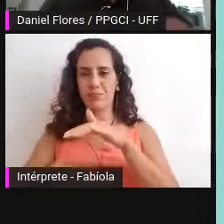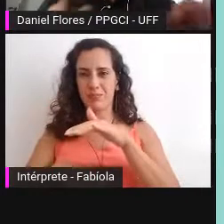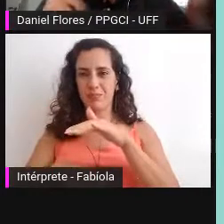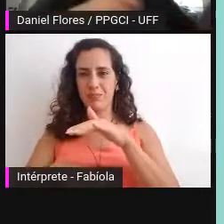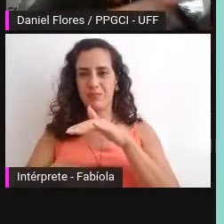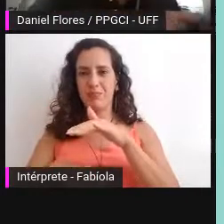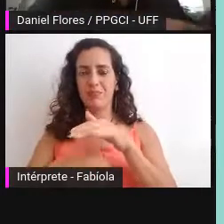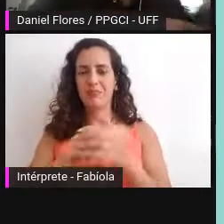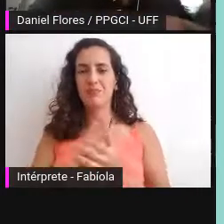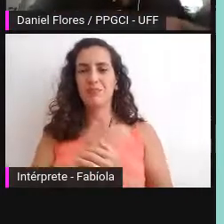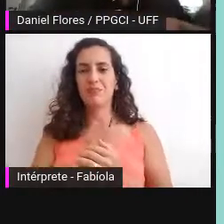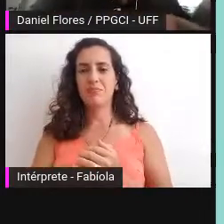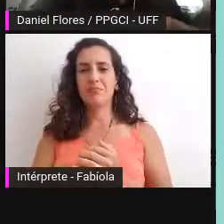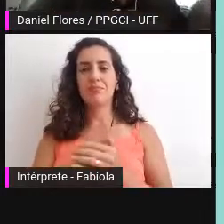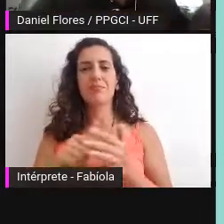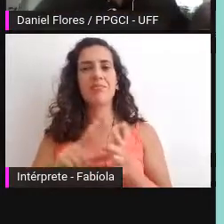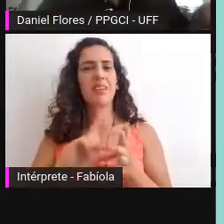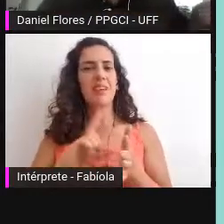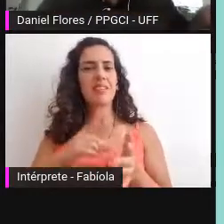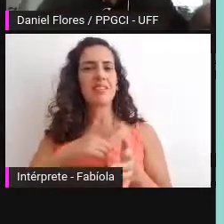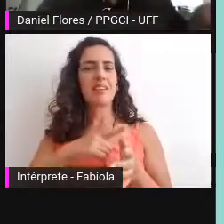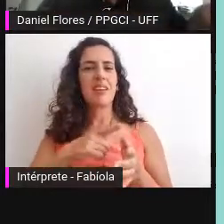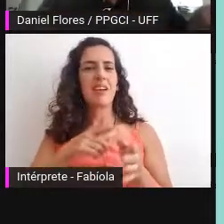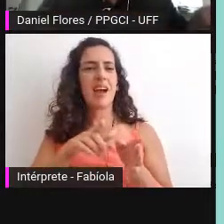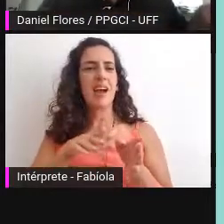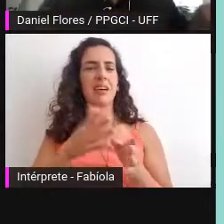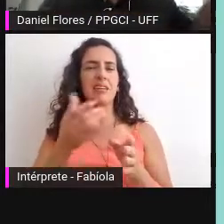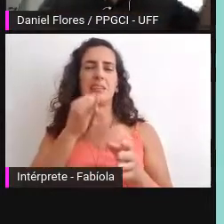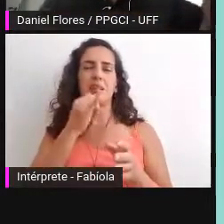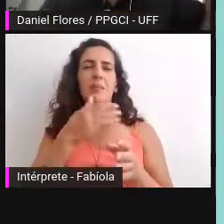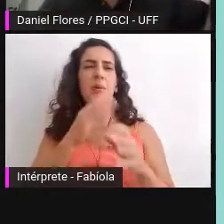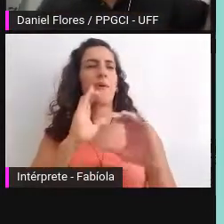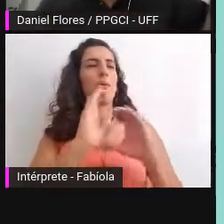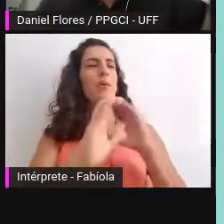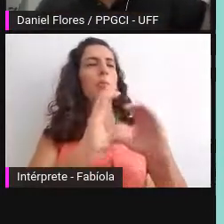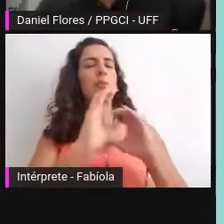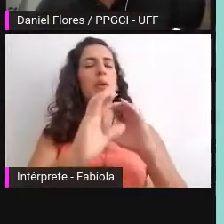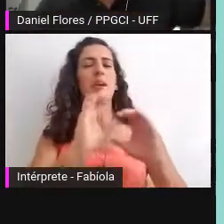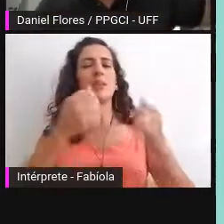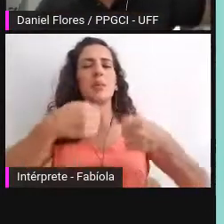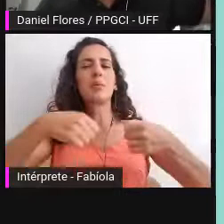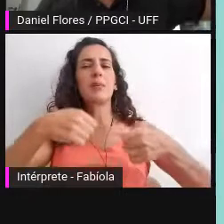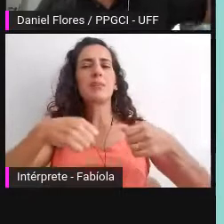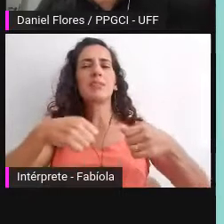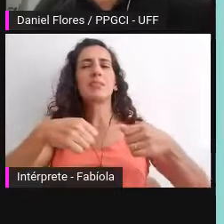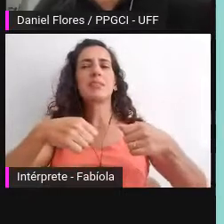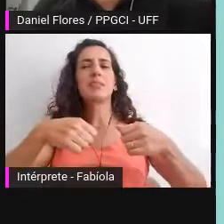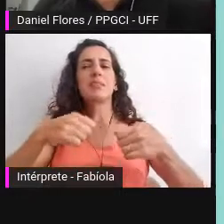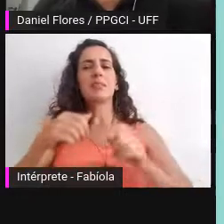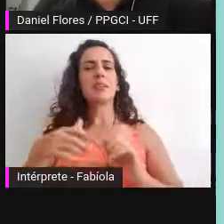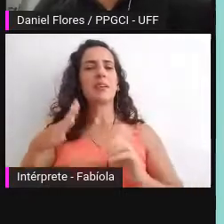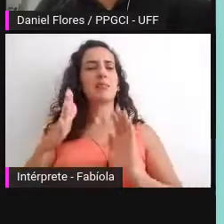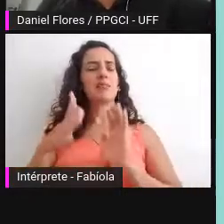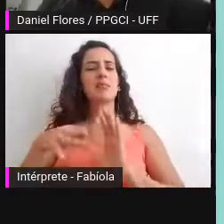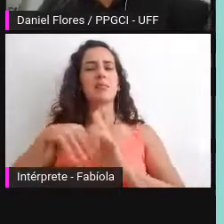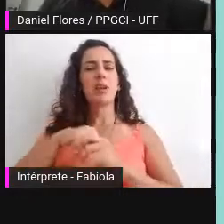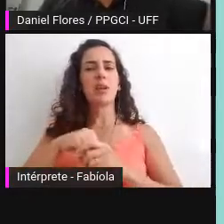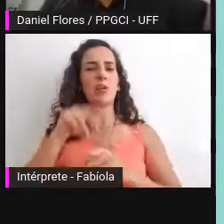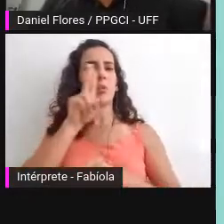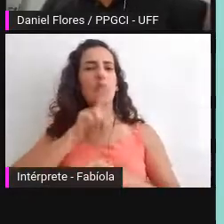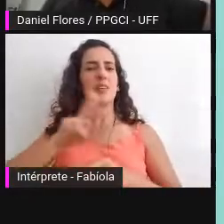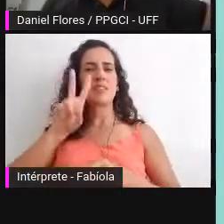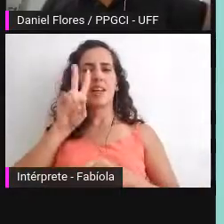aquela assessoria de comunicação da minha universidade ela não vai produzir materiais digitais e deixar no desktop do